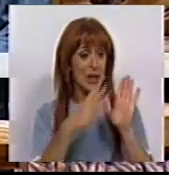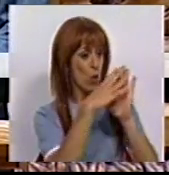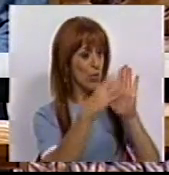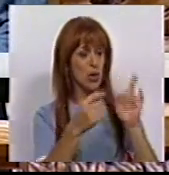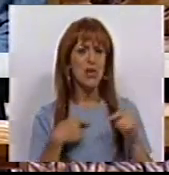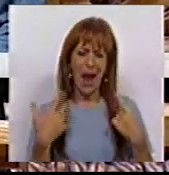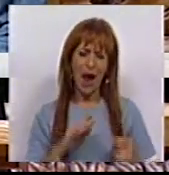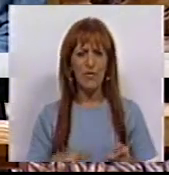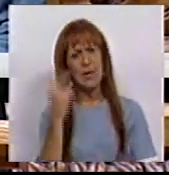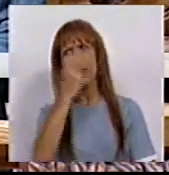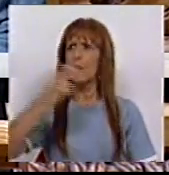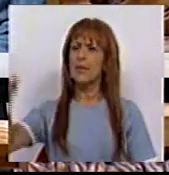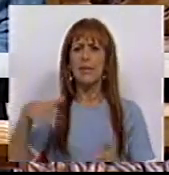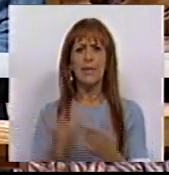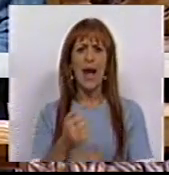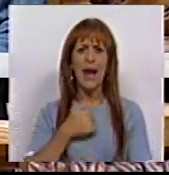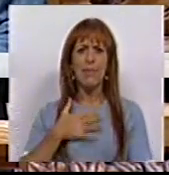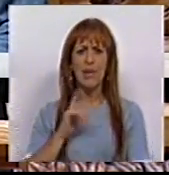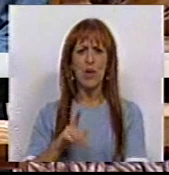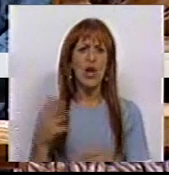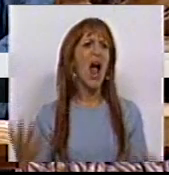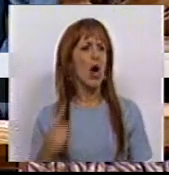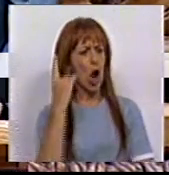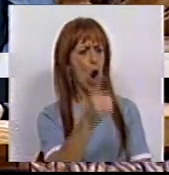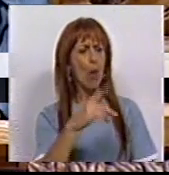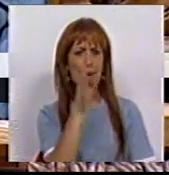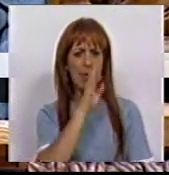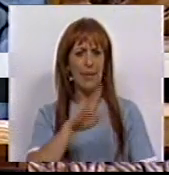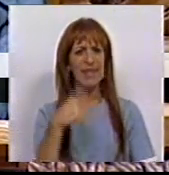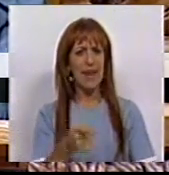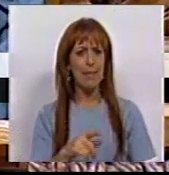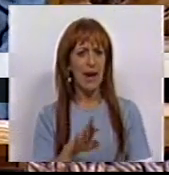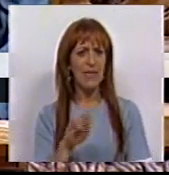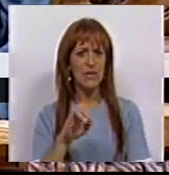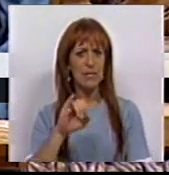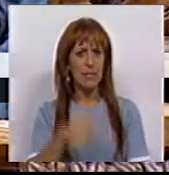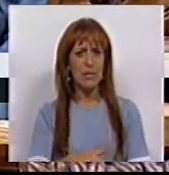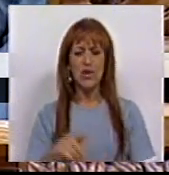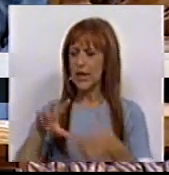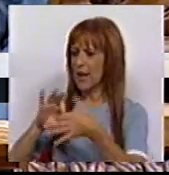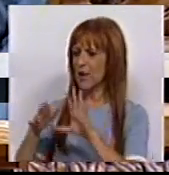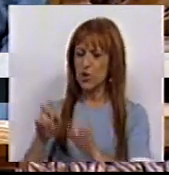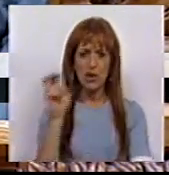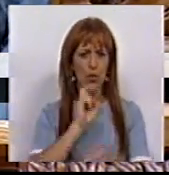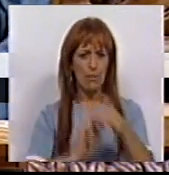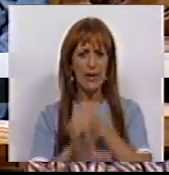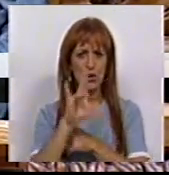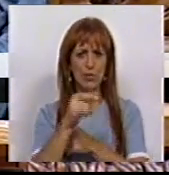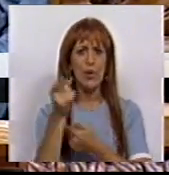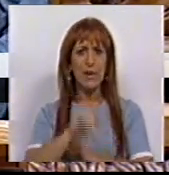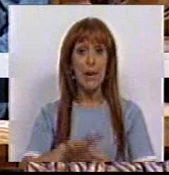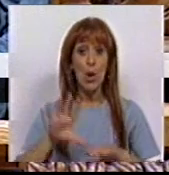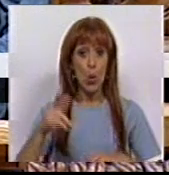que querem eternizar naquela empresa e agora impor e aplicar na STCP, na Carriz, no Metro de Lisboa.